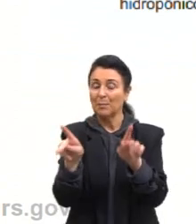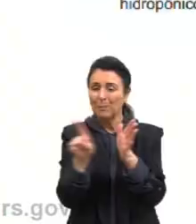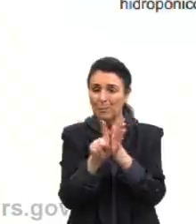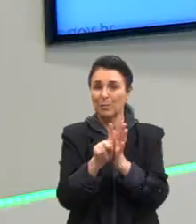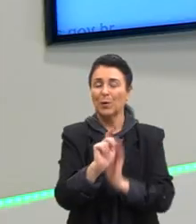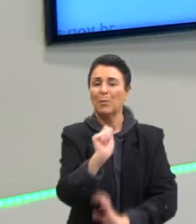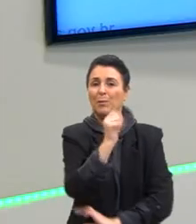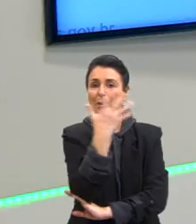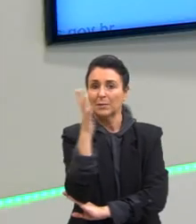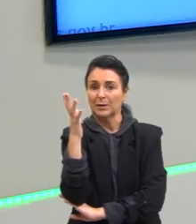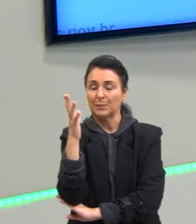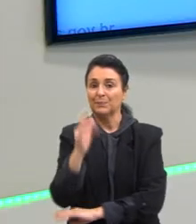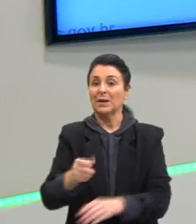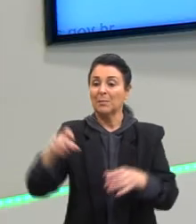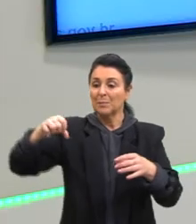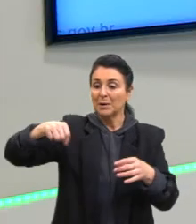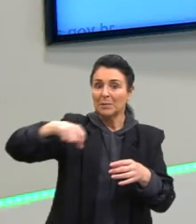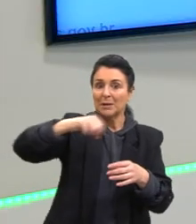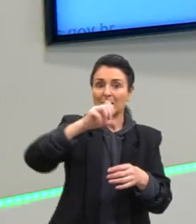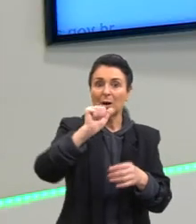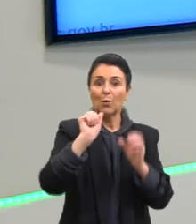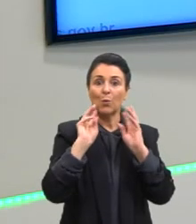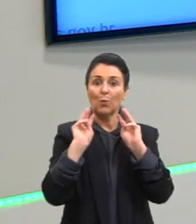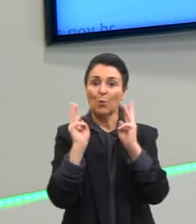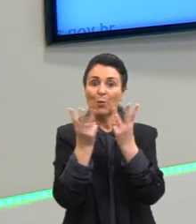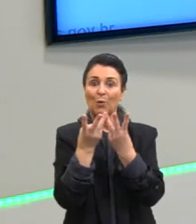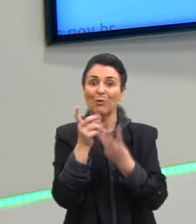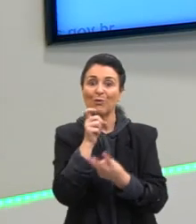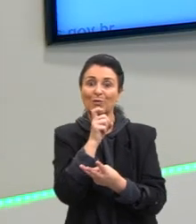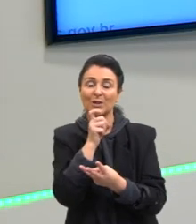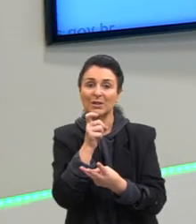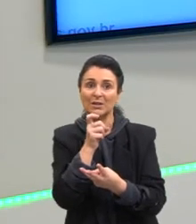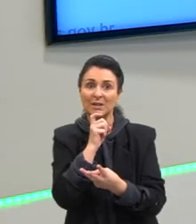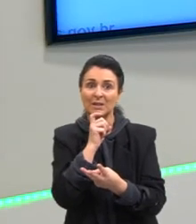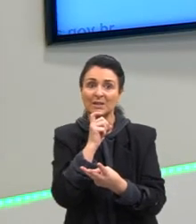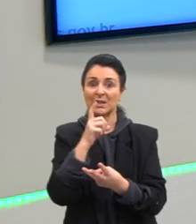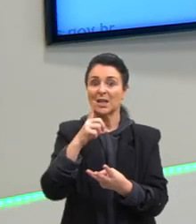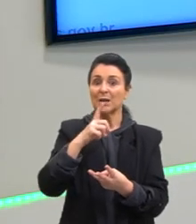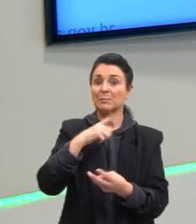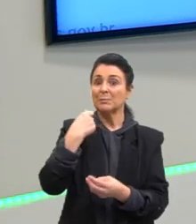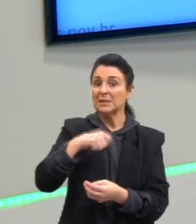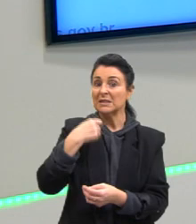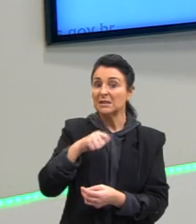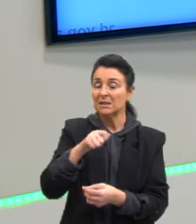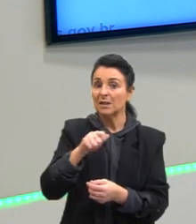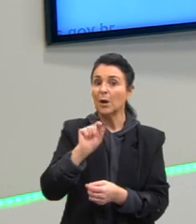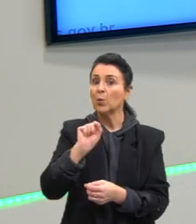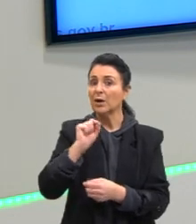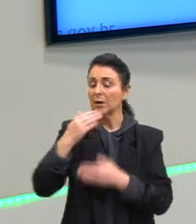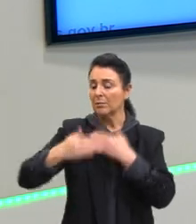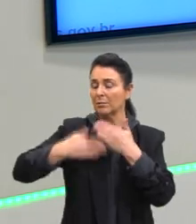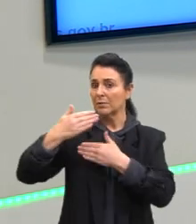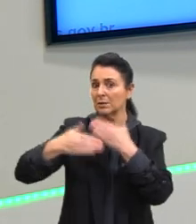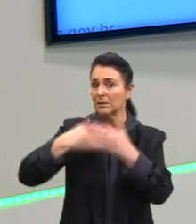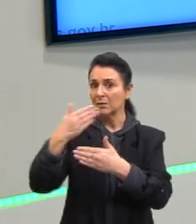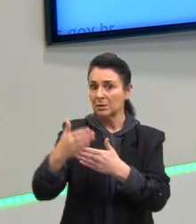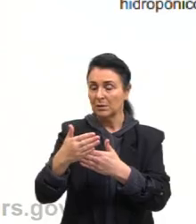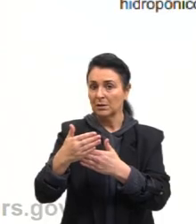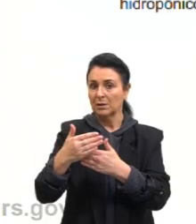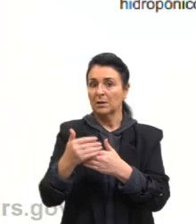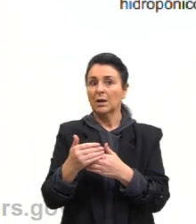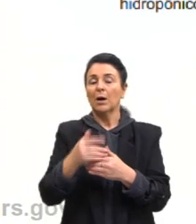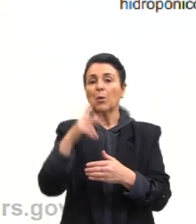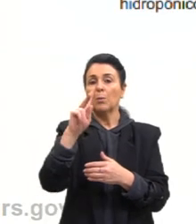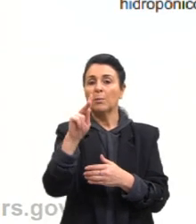cultivo de alface, valores de pH entre 5,5 e 6,5 são ideais para o desenvolvimento. As correções de